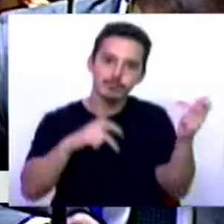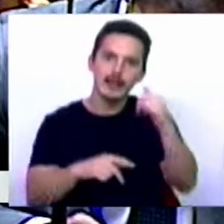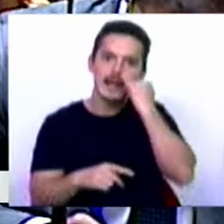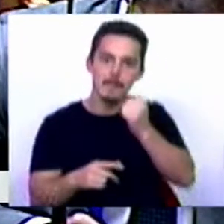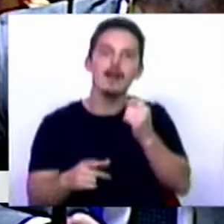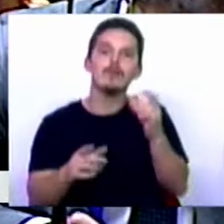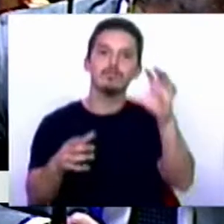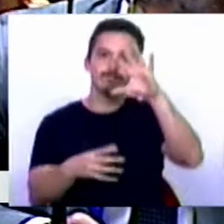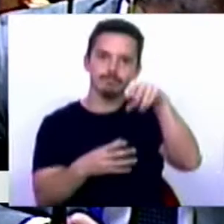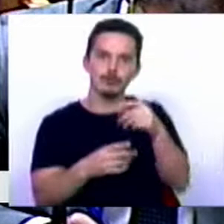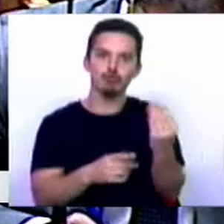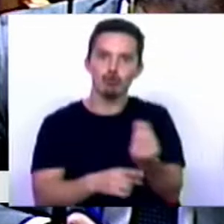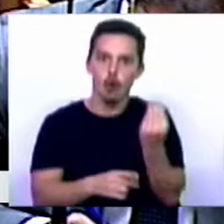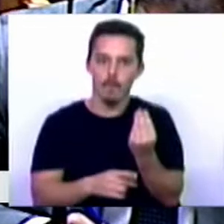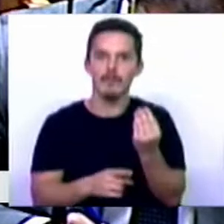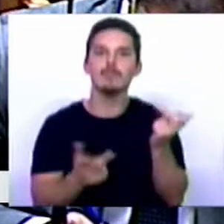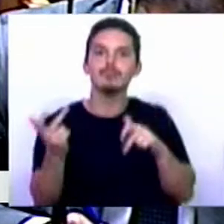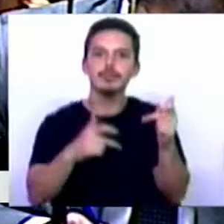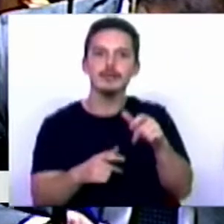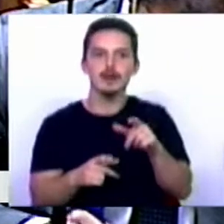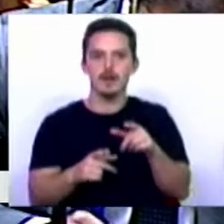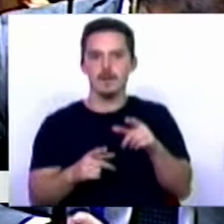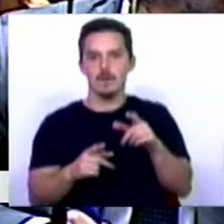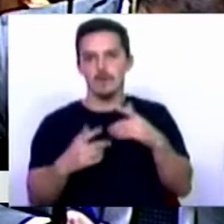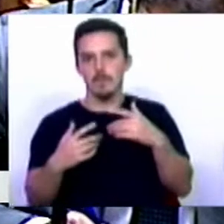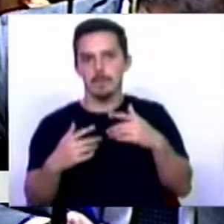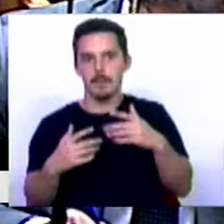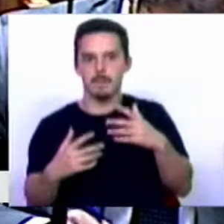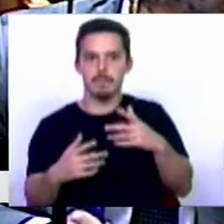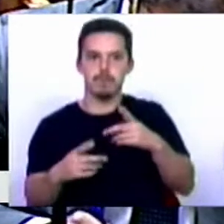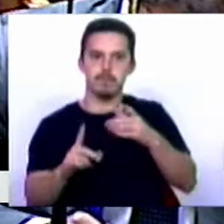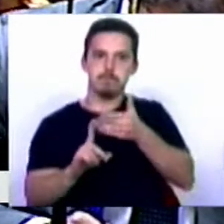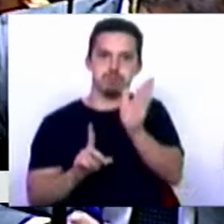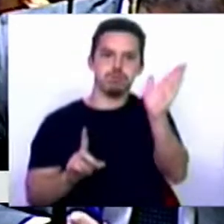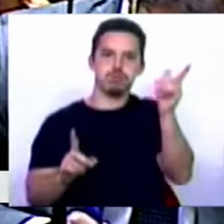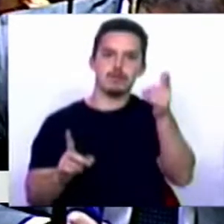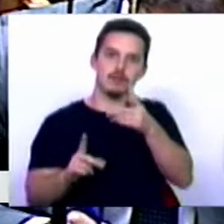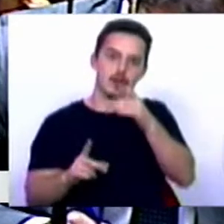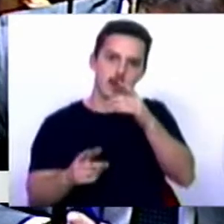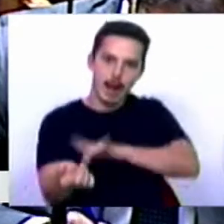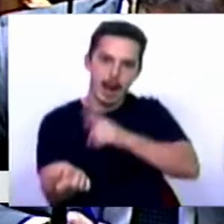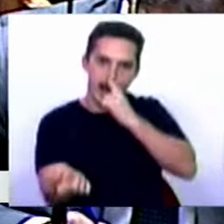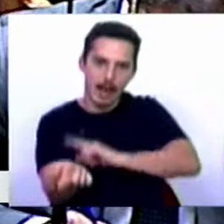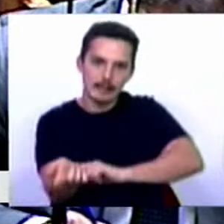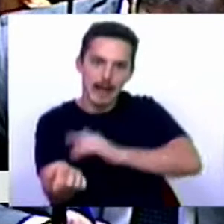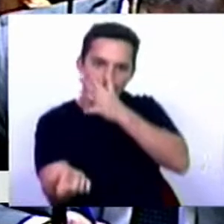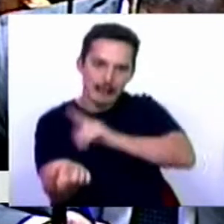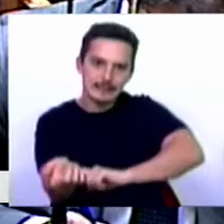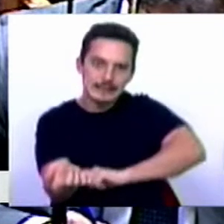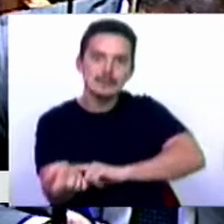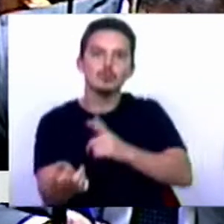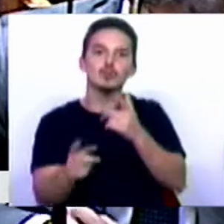jovens. Fenómenos de radicalização, de xenofobia, de racismo que são absolutamente